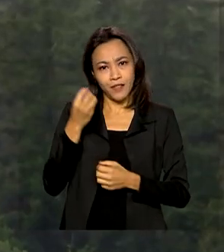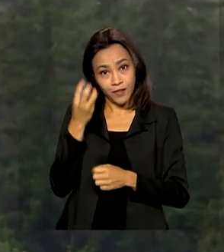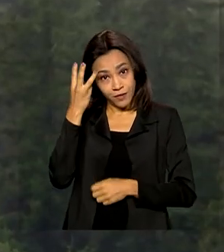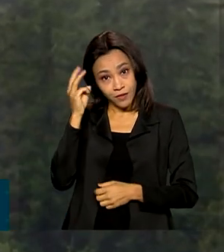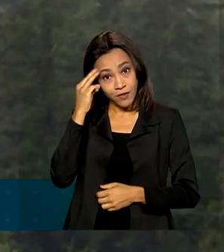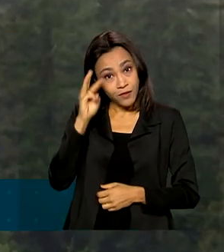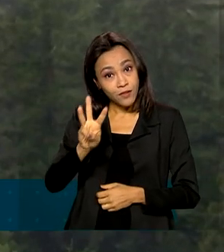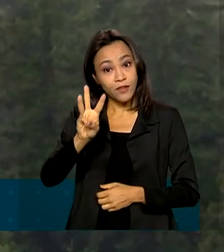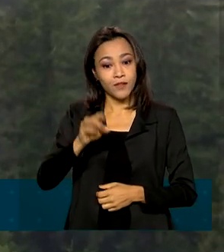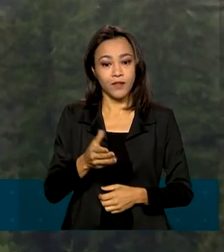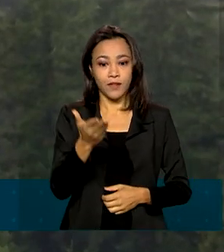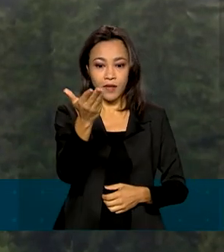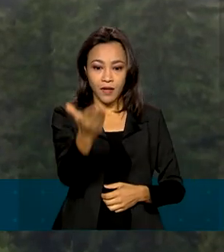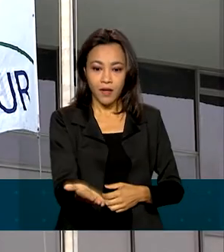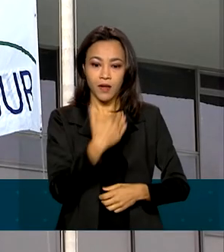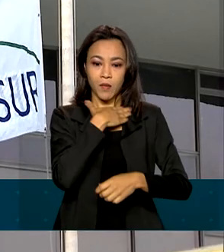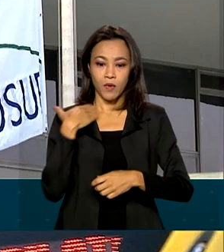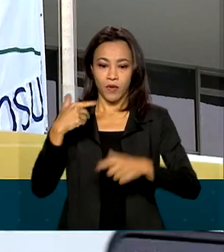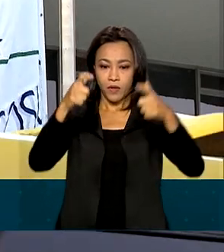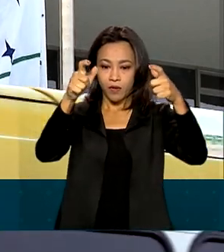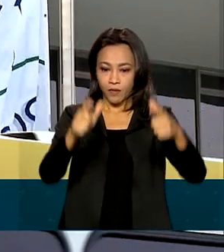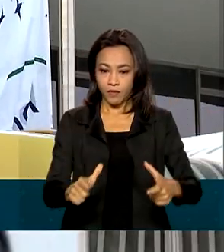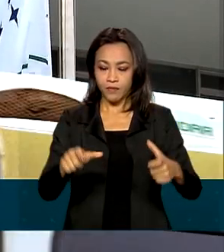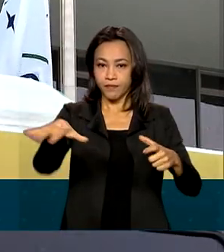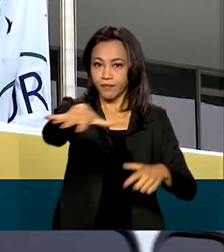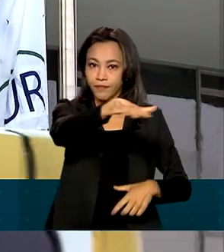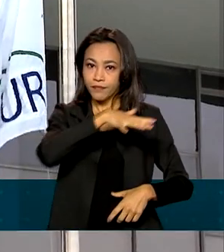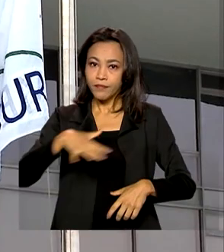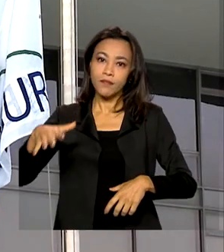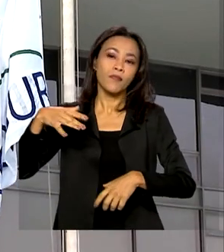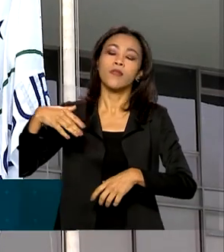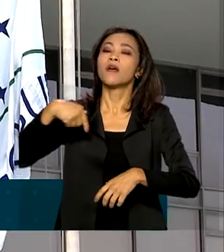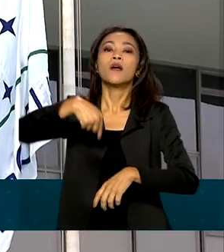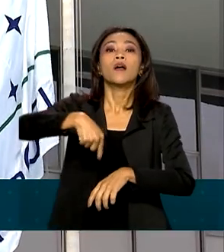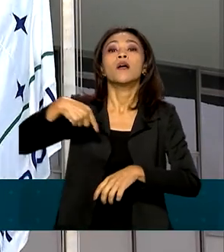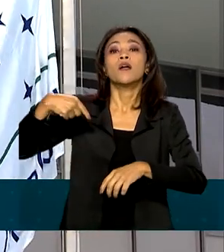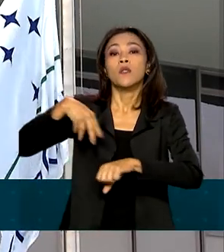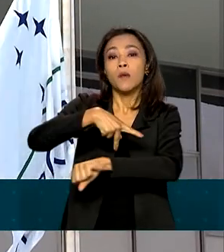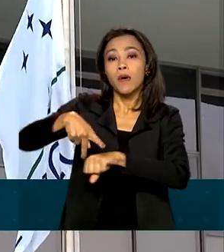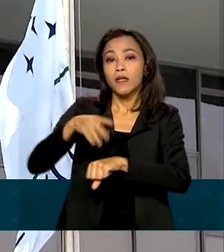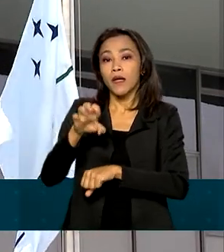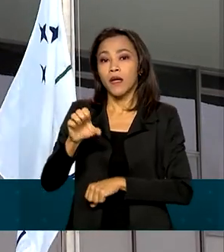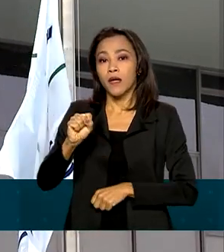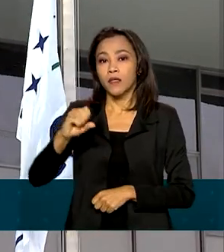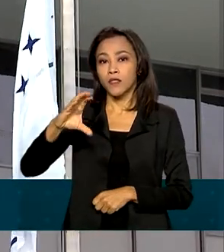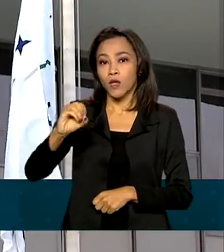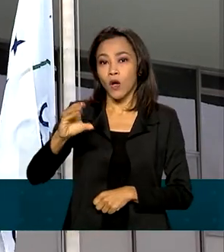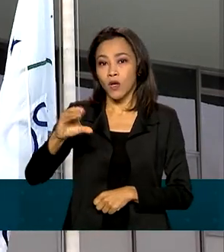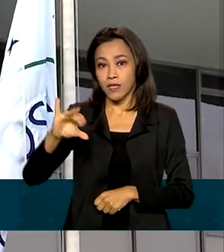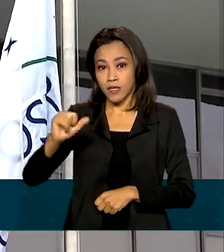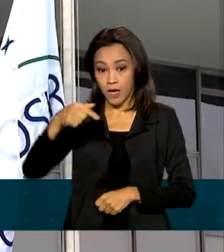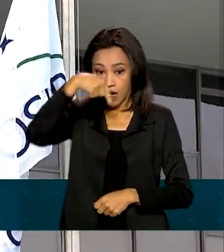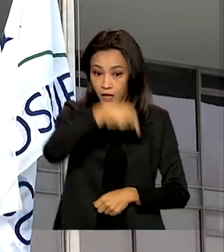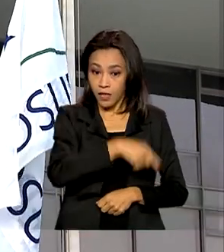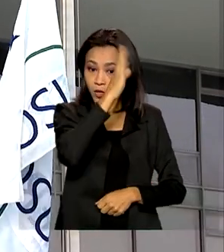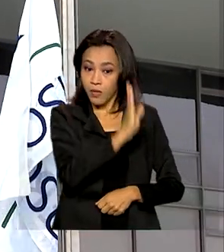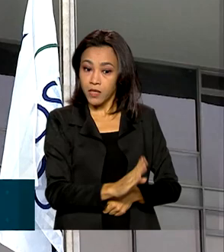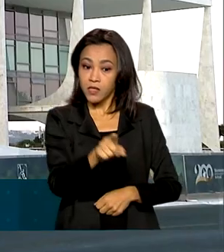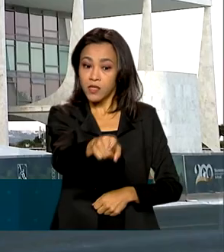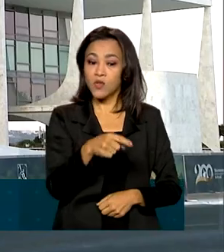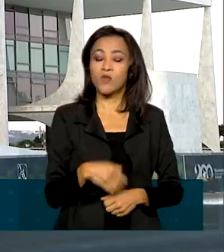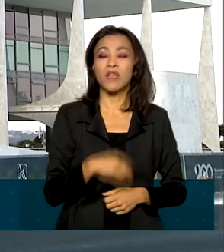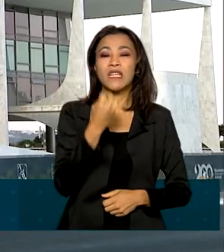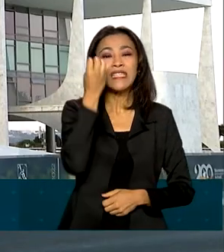no castelo de Balmoral, na Escócia. Aqui no Brasil, o presidente Jair Bolsonaro decretou luto oficial por três